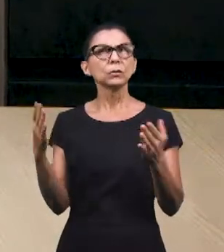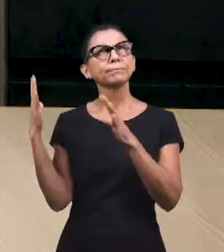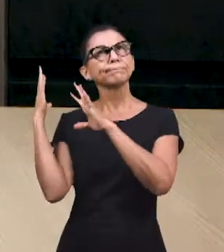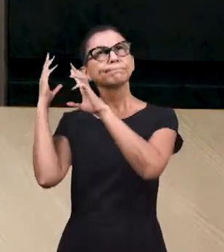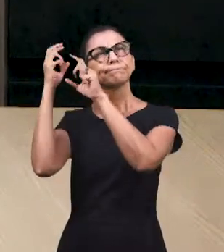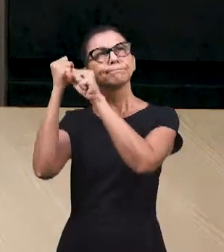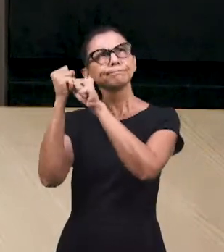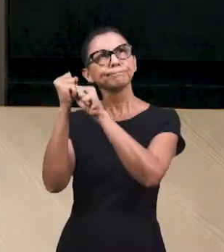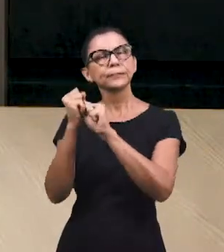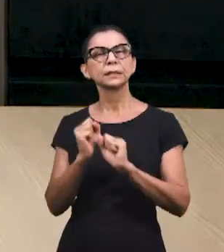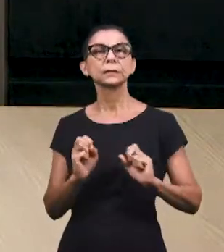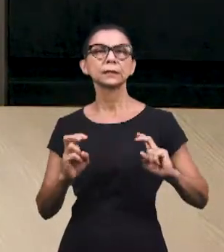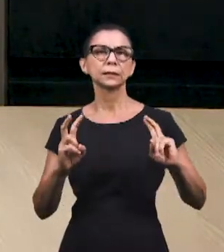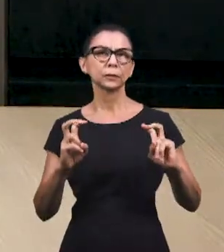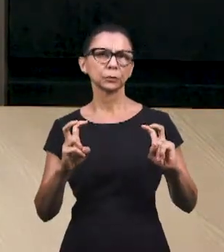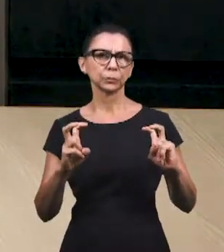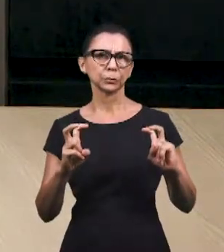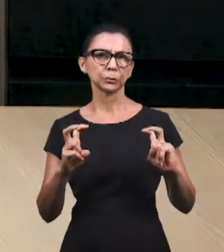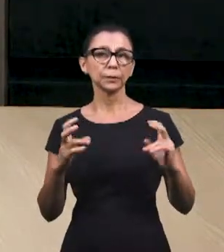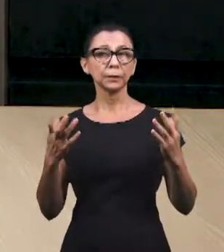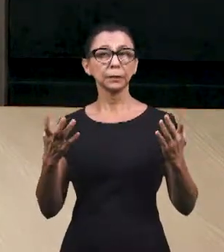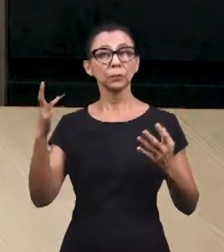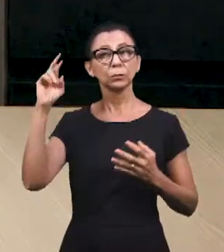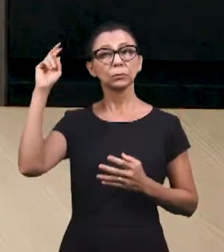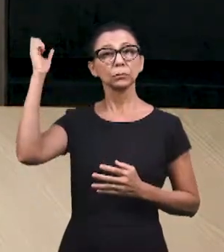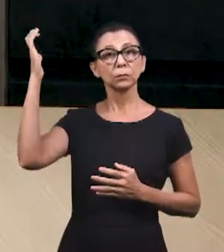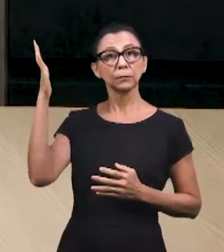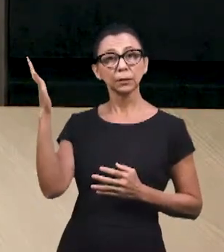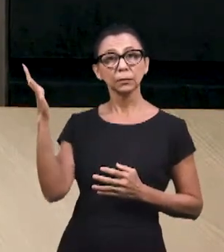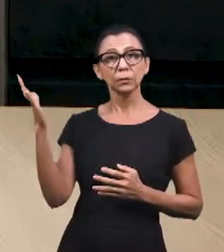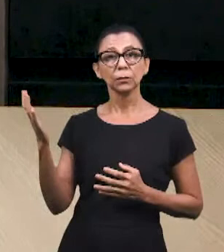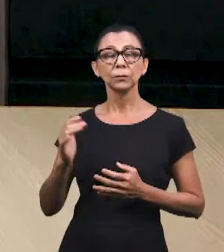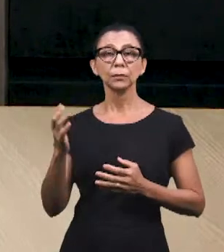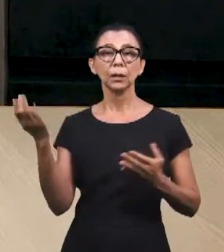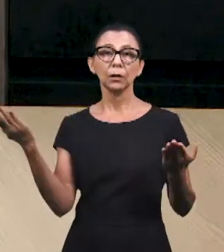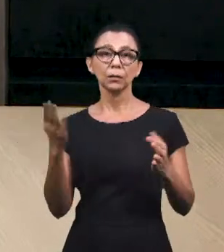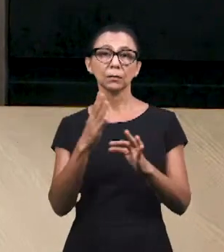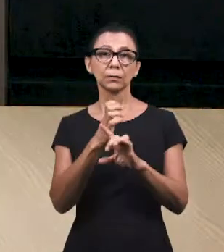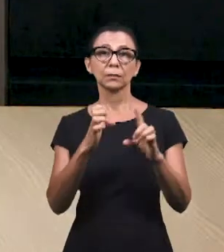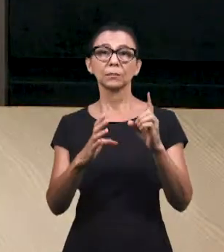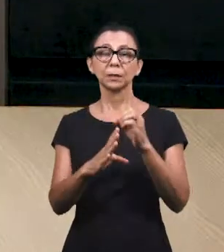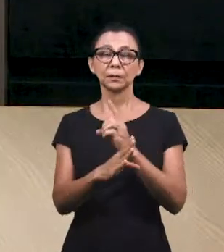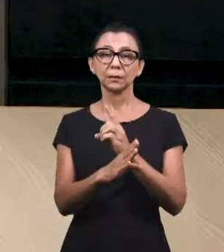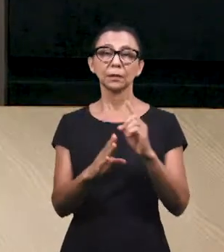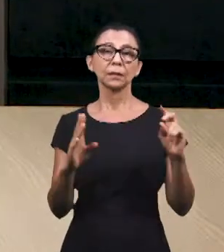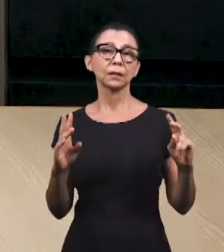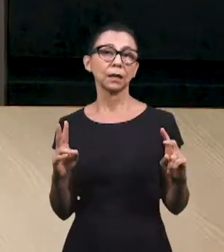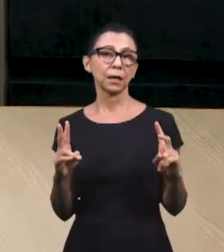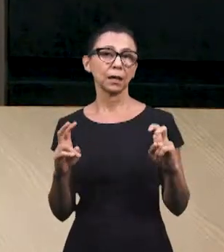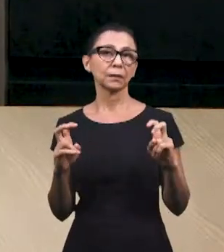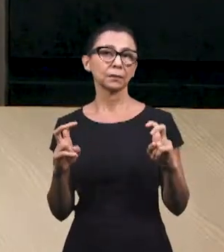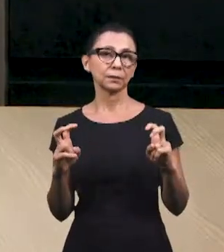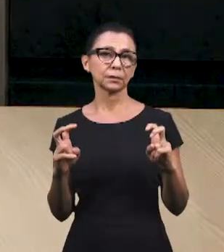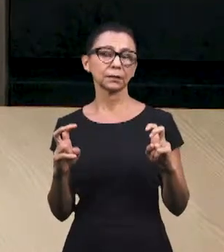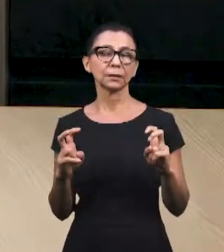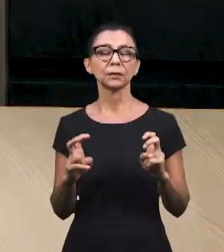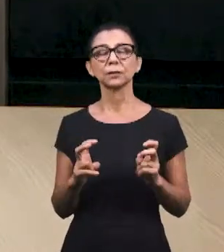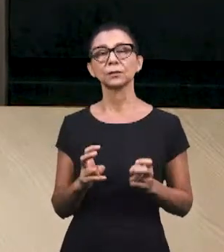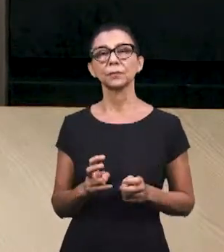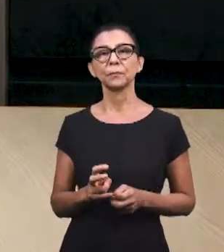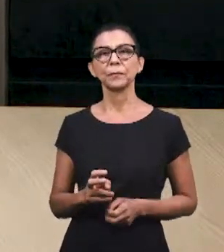Por orientação do Senhor, então, nós falaremos, nesta Escola Bíblica de hoje, sobre o assunto O